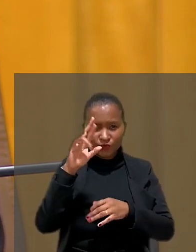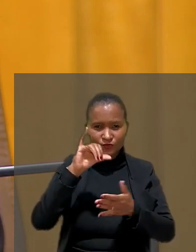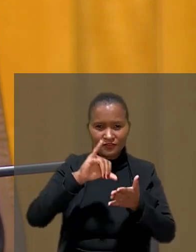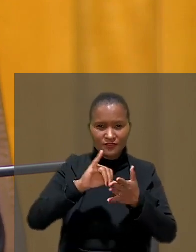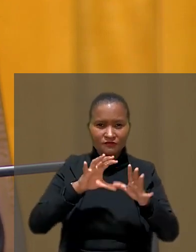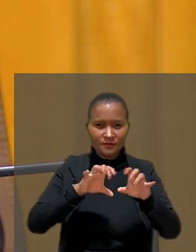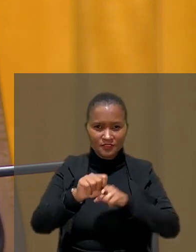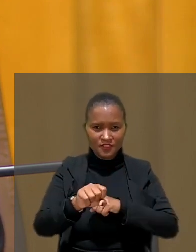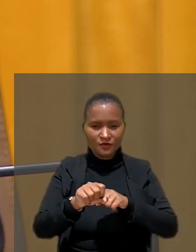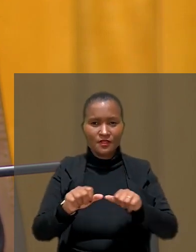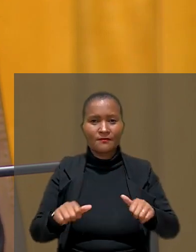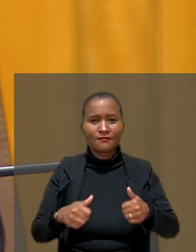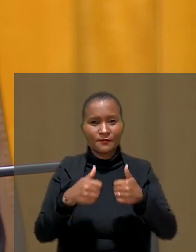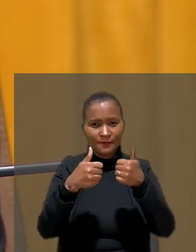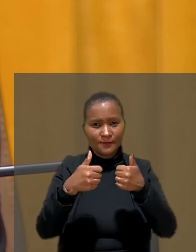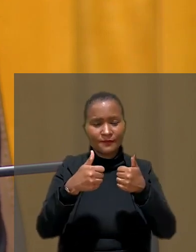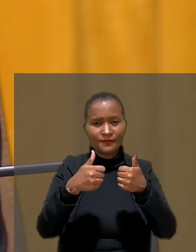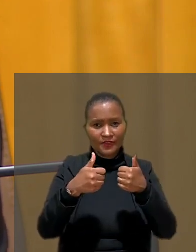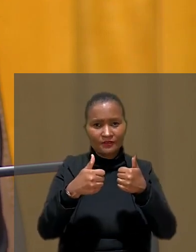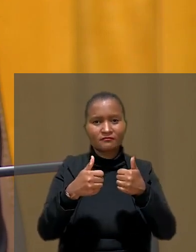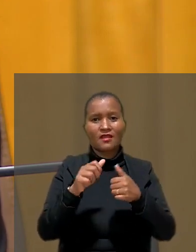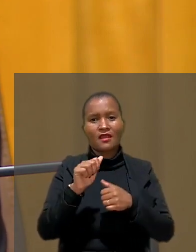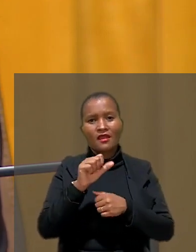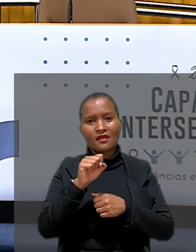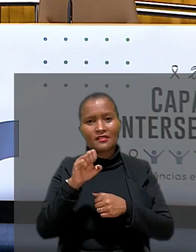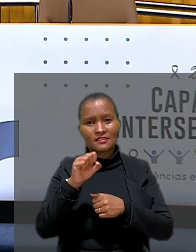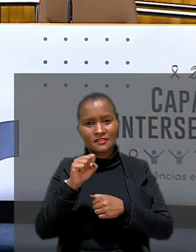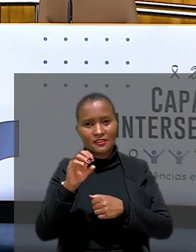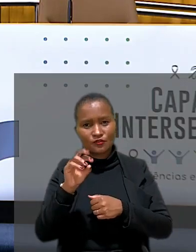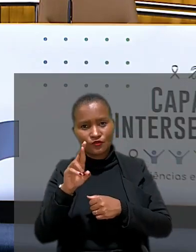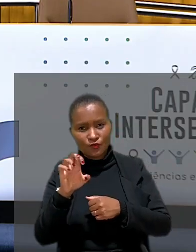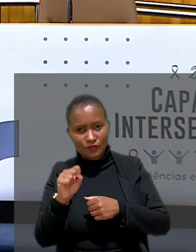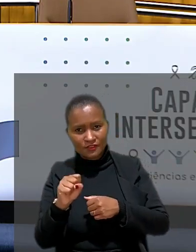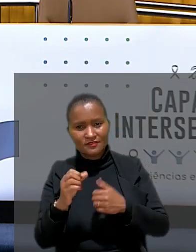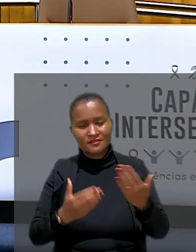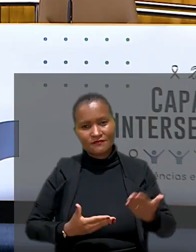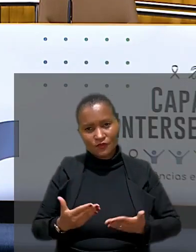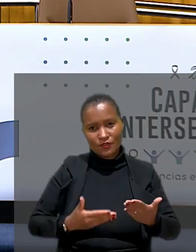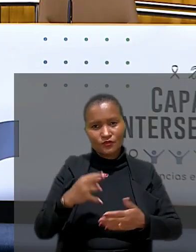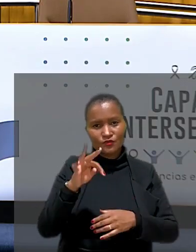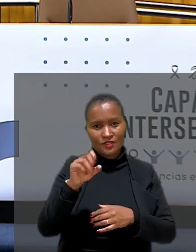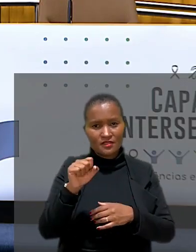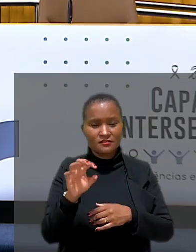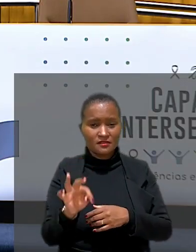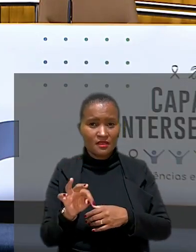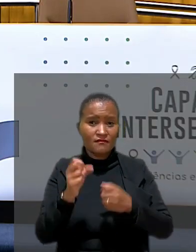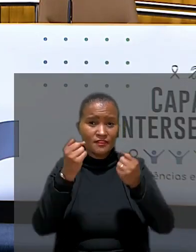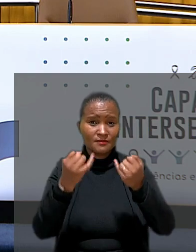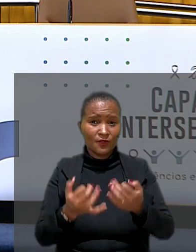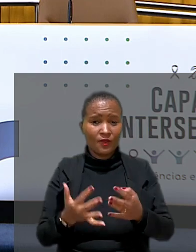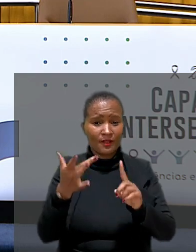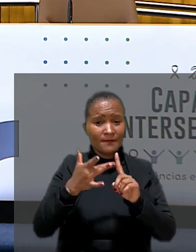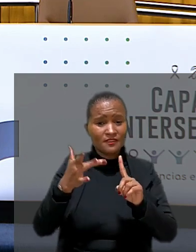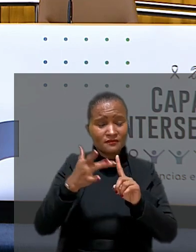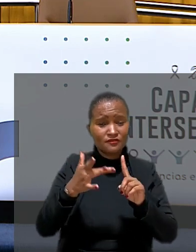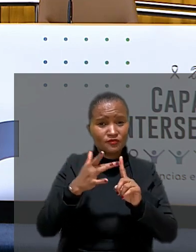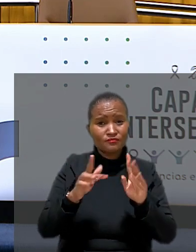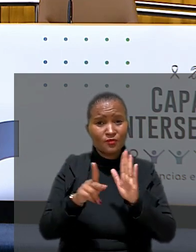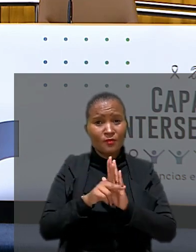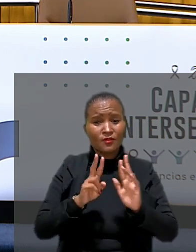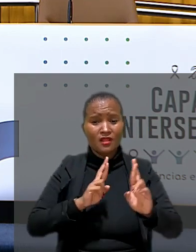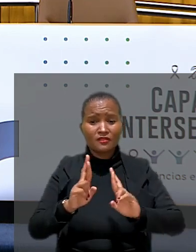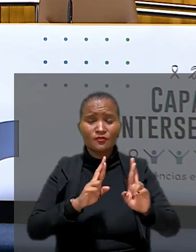Aperfeiçoamento de Acessores e Servidores do TST, explicou que o capacitismo está relacionado ao preconceito